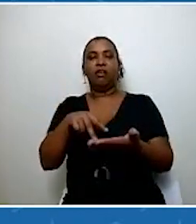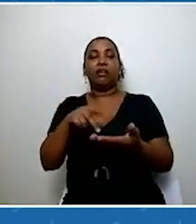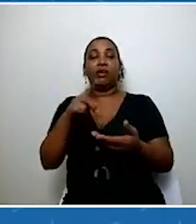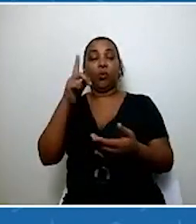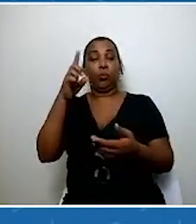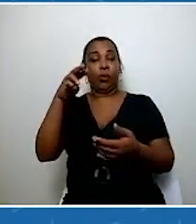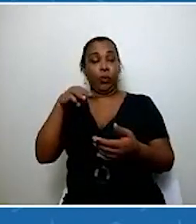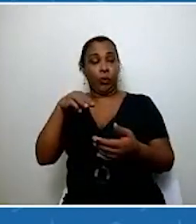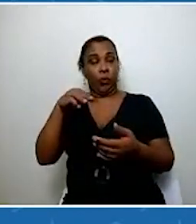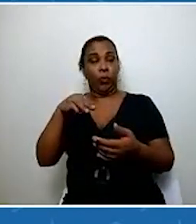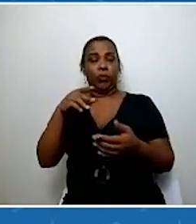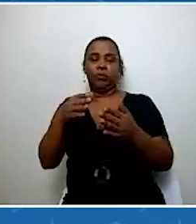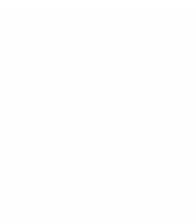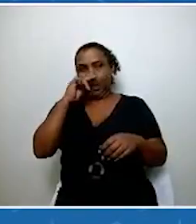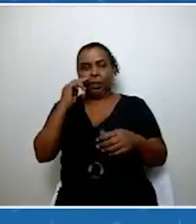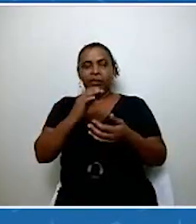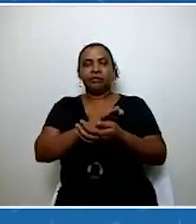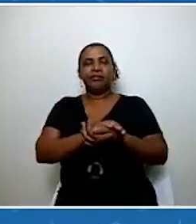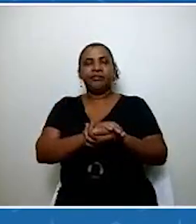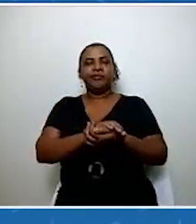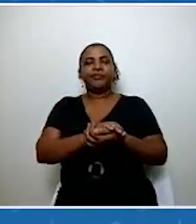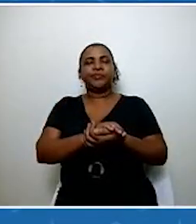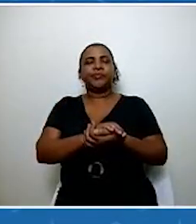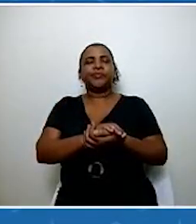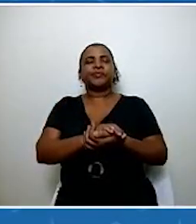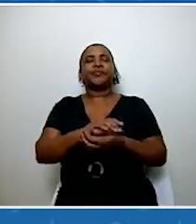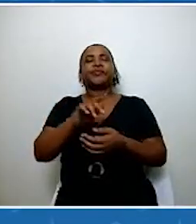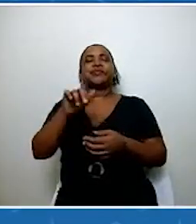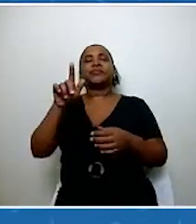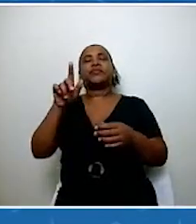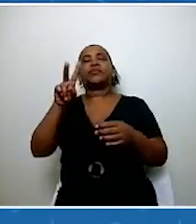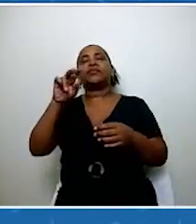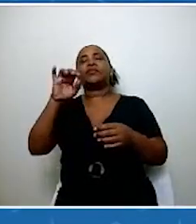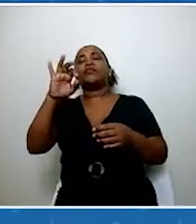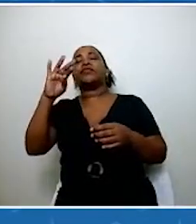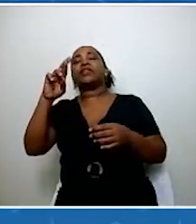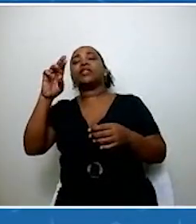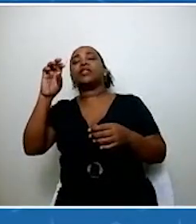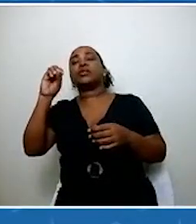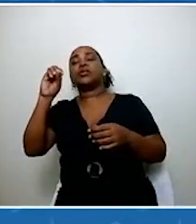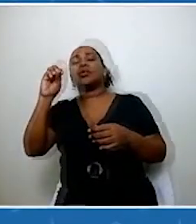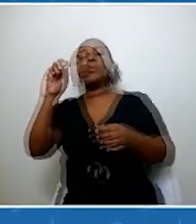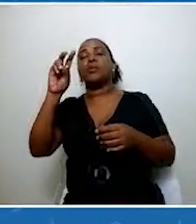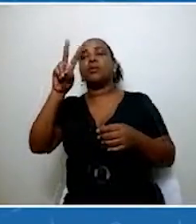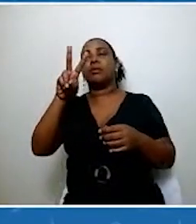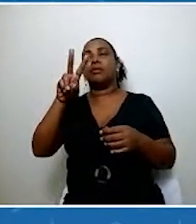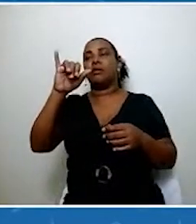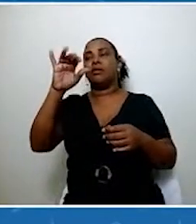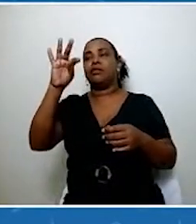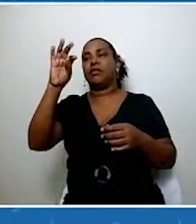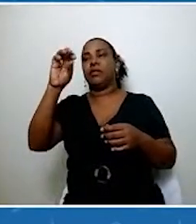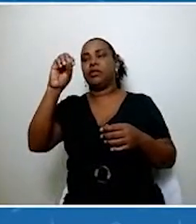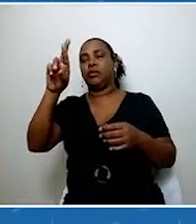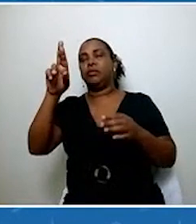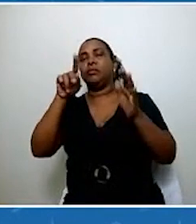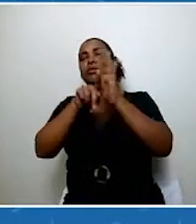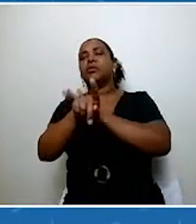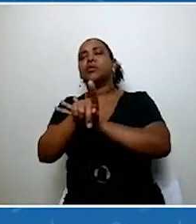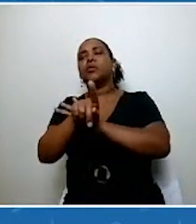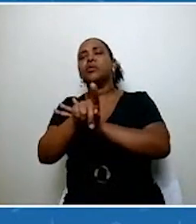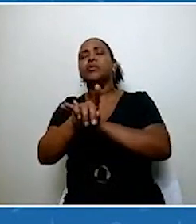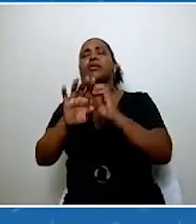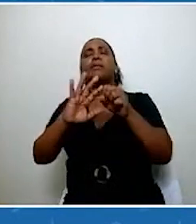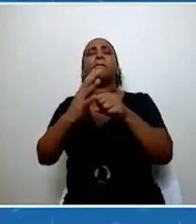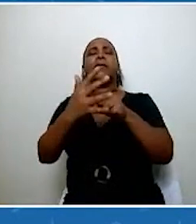minuto, por favor. O Vitor Guerra perguntou, gostaria de saber se houve impacto da pandemia e do teletrabalho no